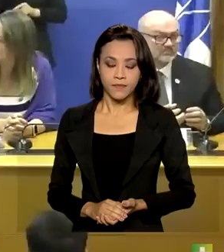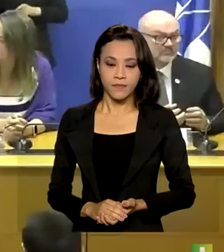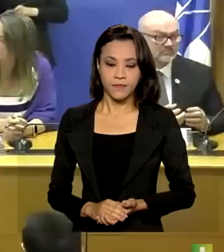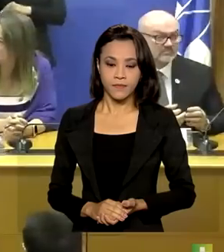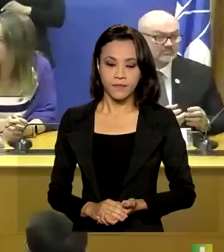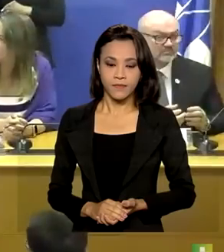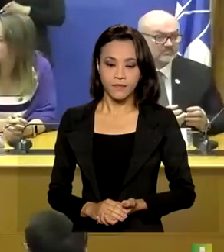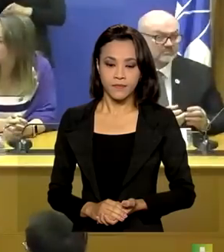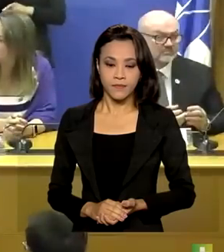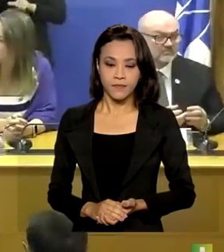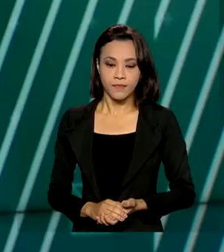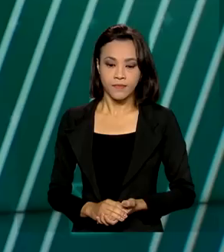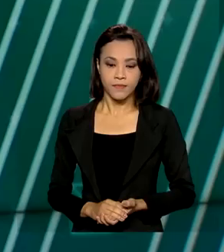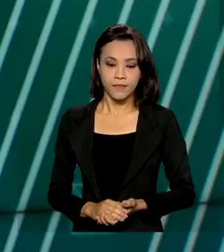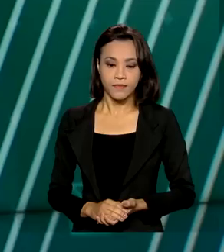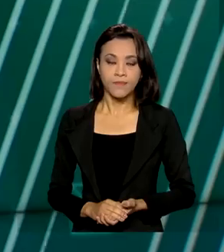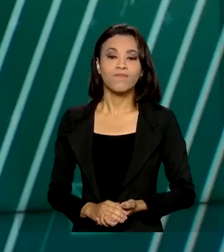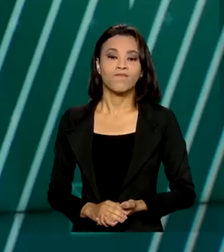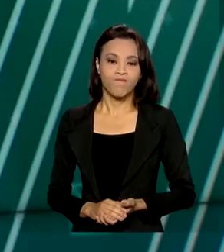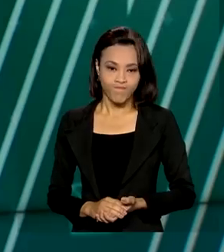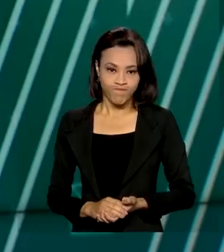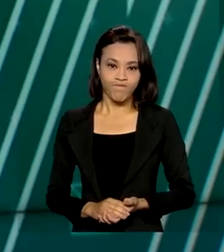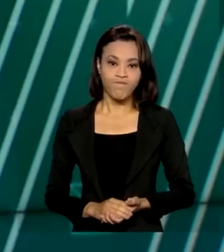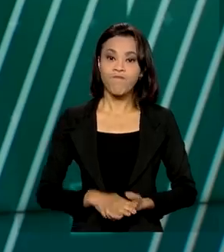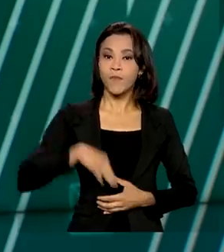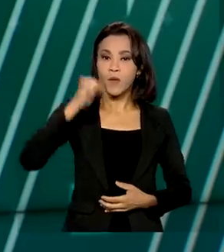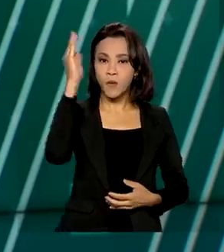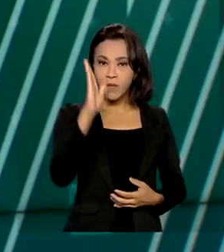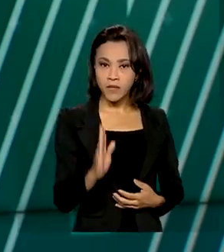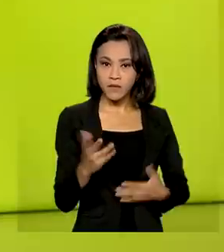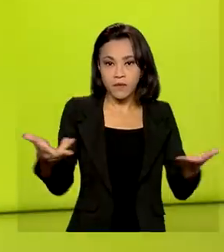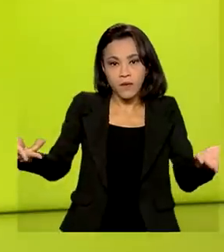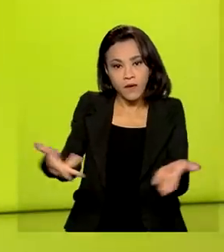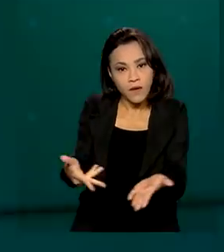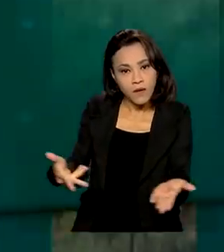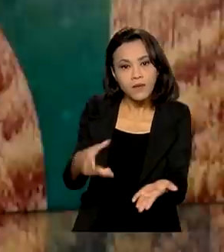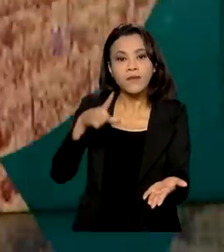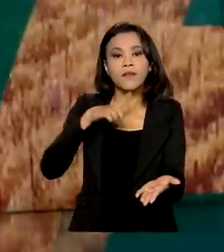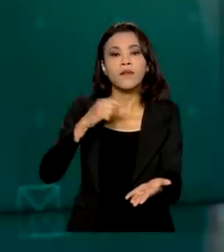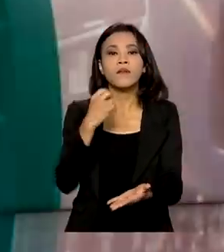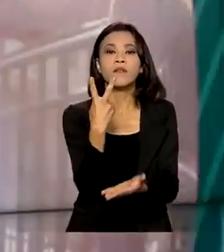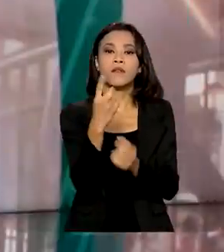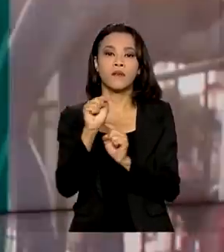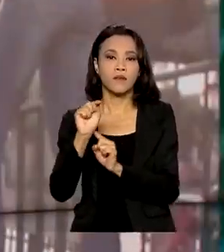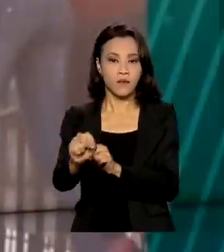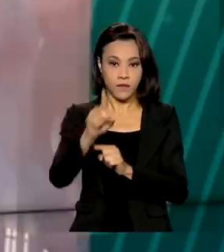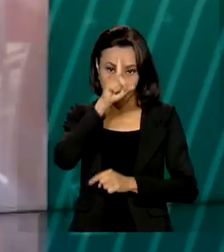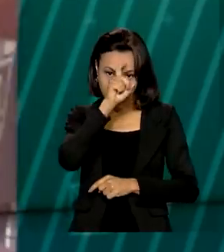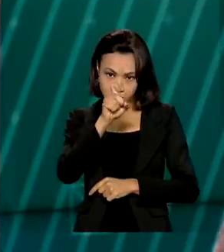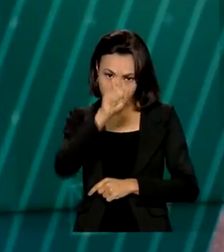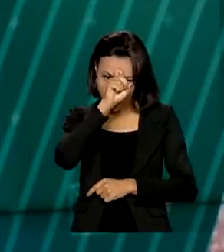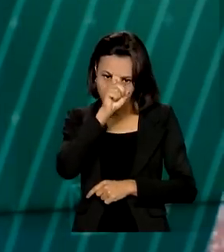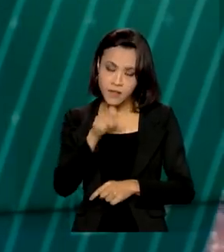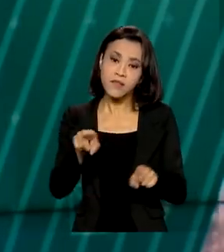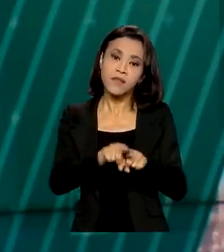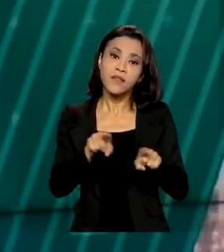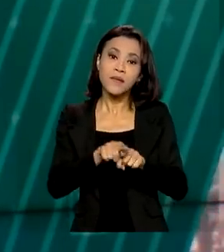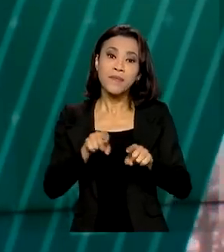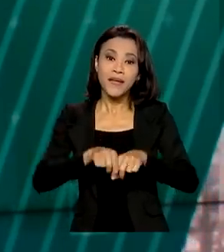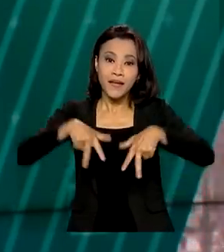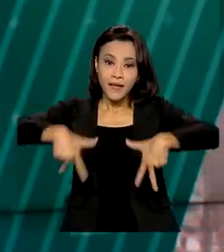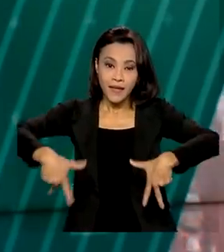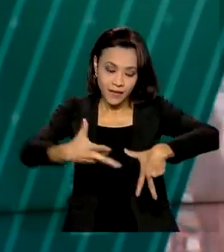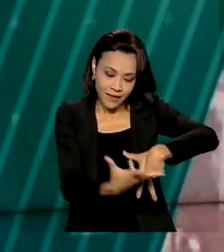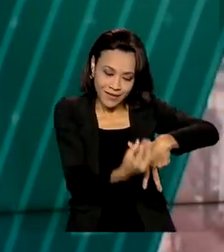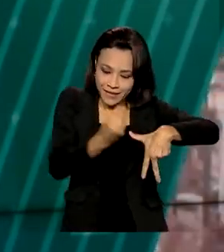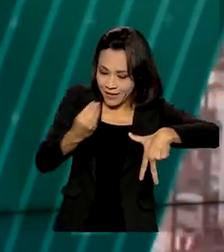a diferença da vida para a morte. O Brasil conta hoje com quase 2 mil hospitais e serviços de transplantes, além de cerca